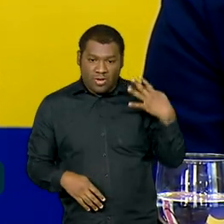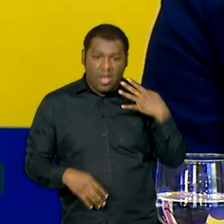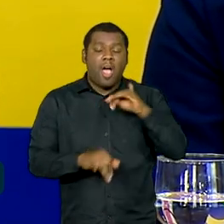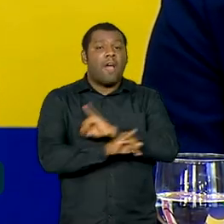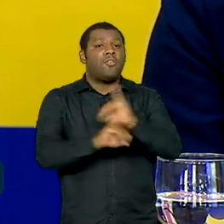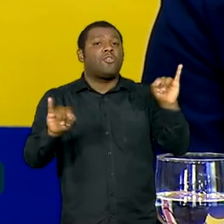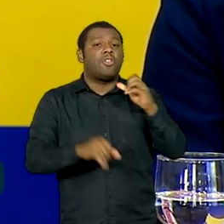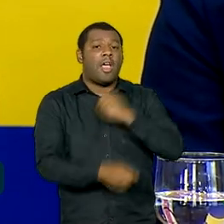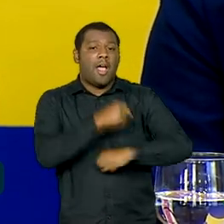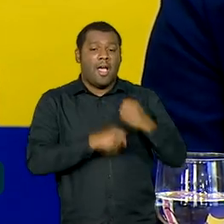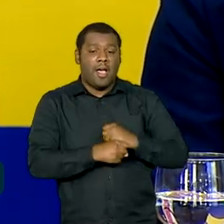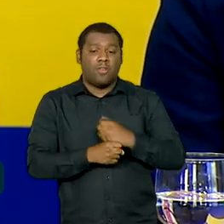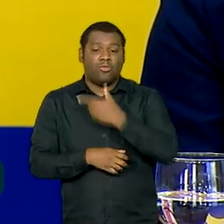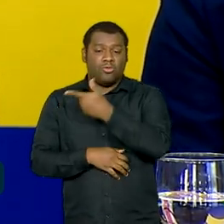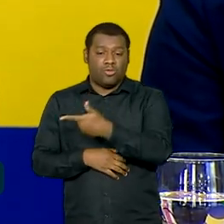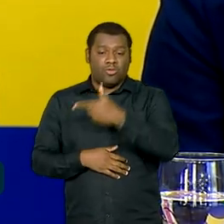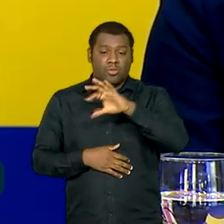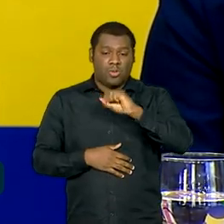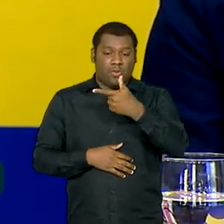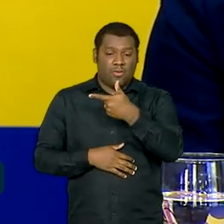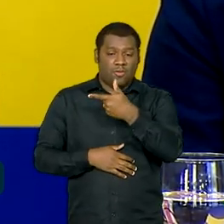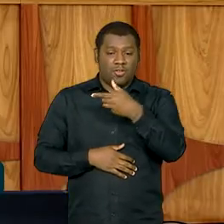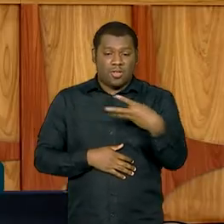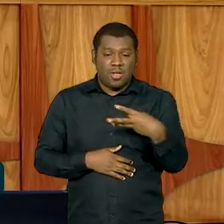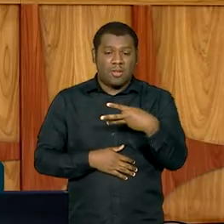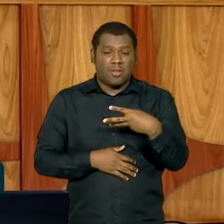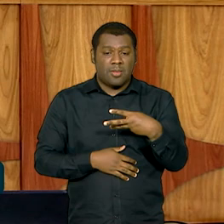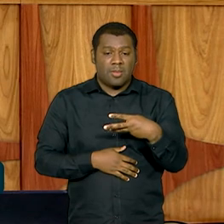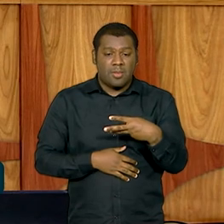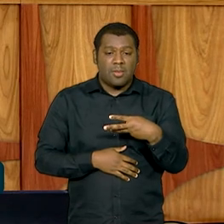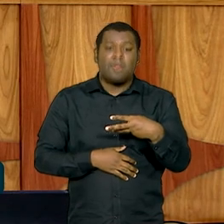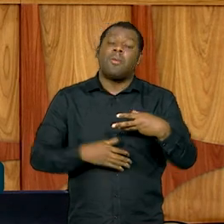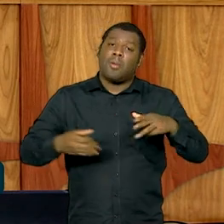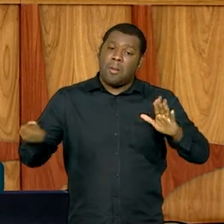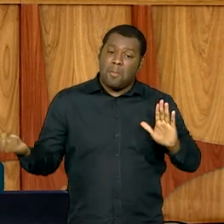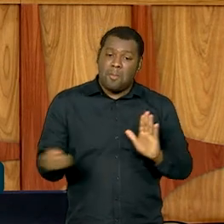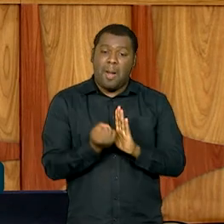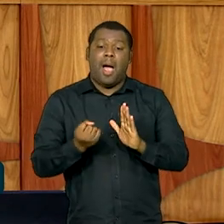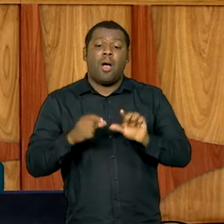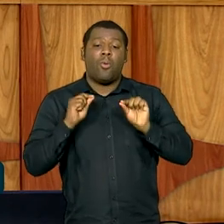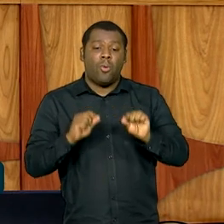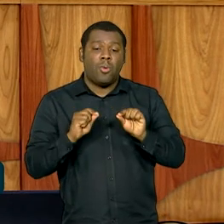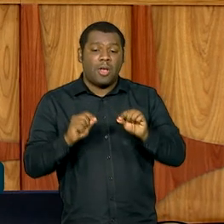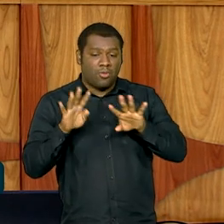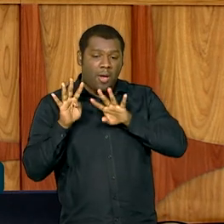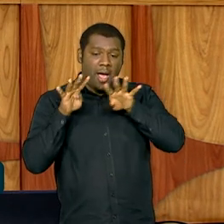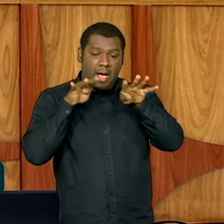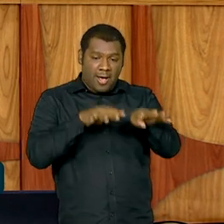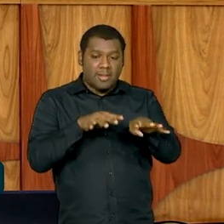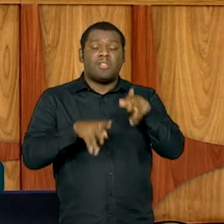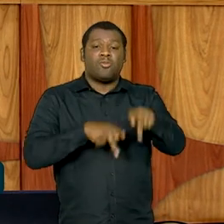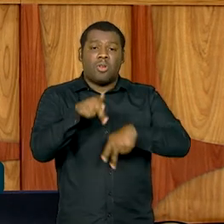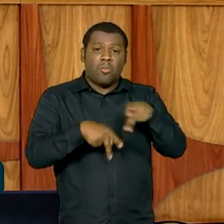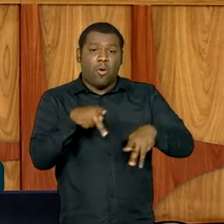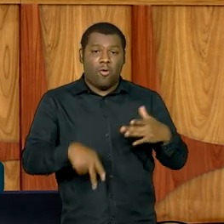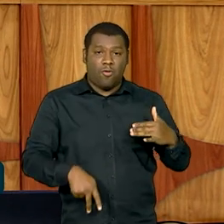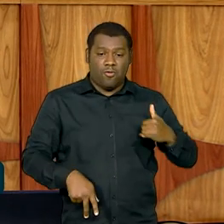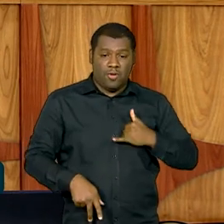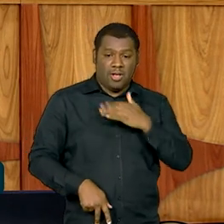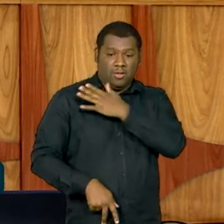foi considerado um marco zero para tomar pé da situação dos Yanomami e encaminhar medidas